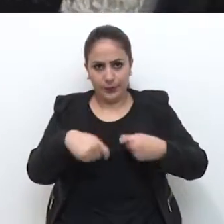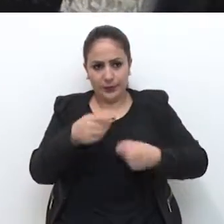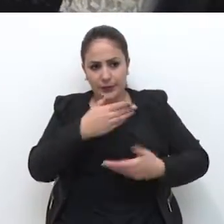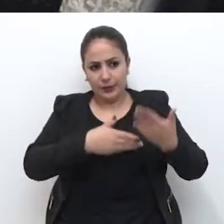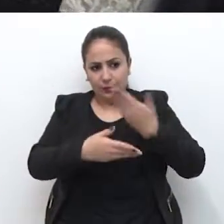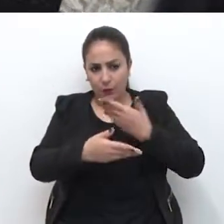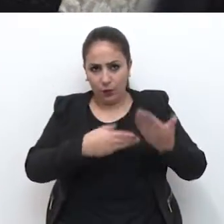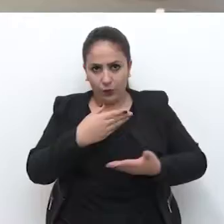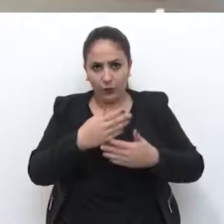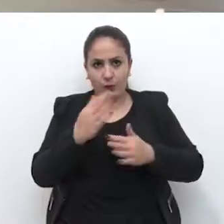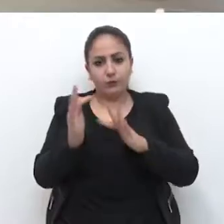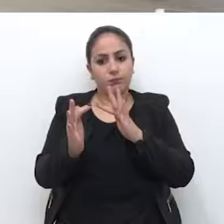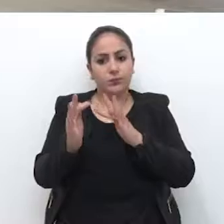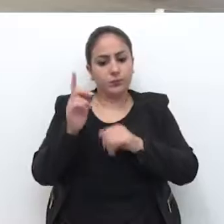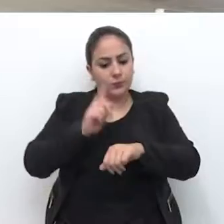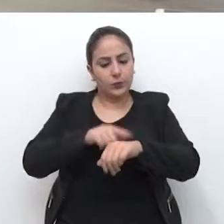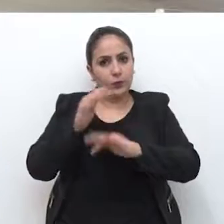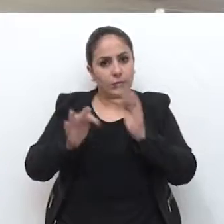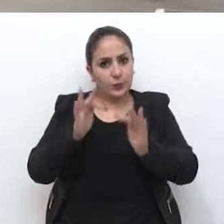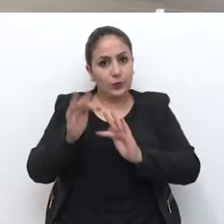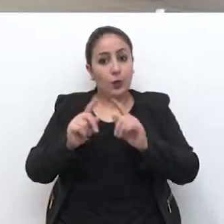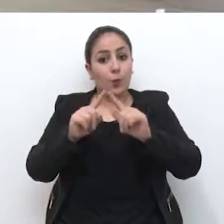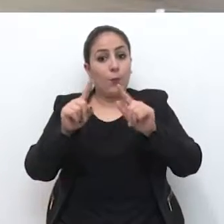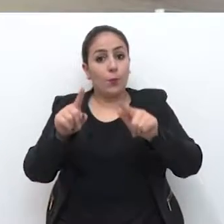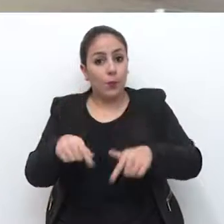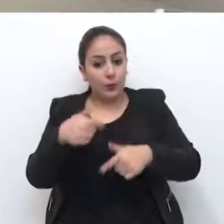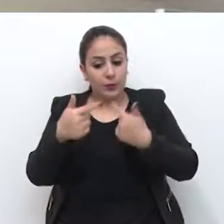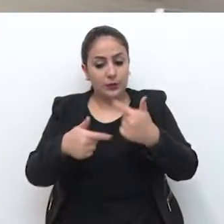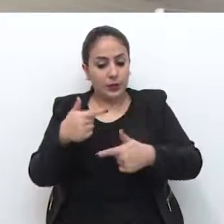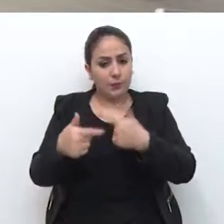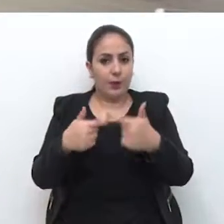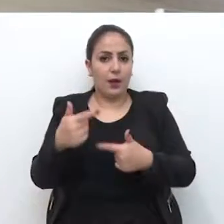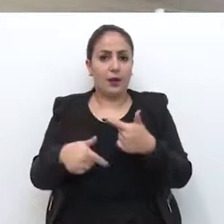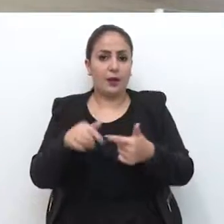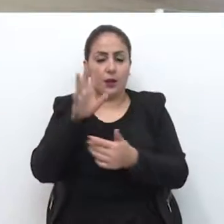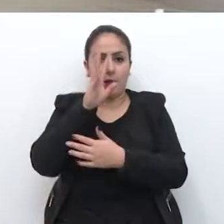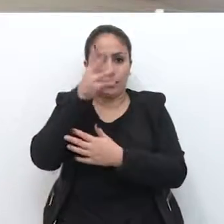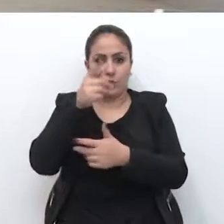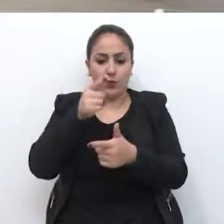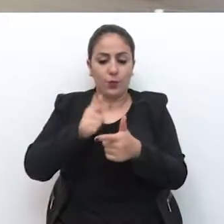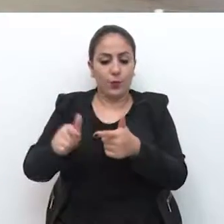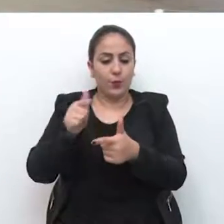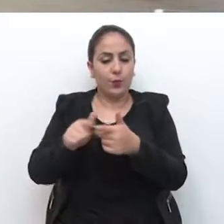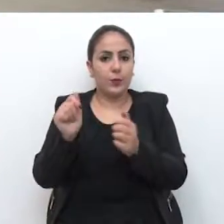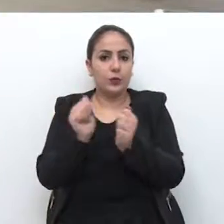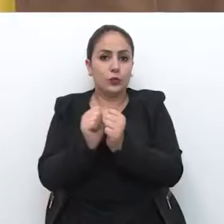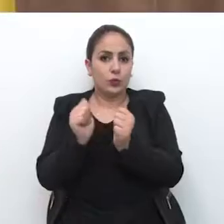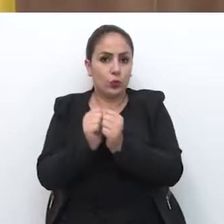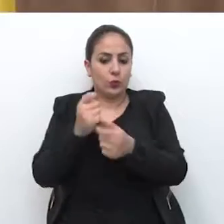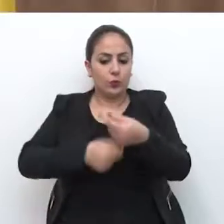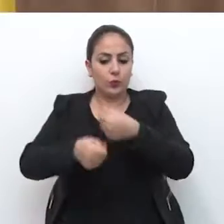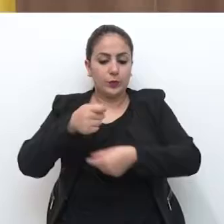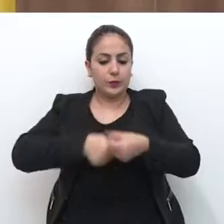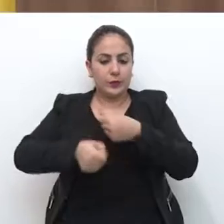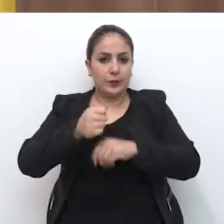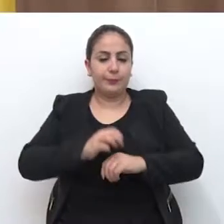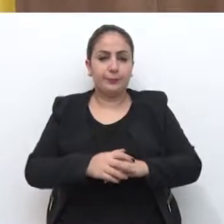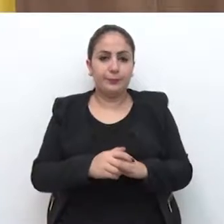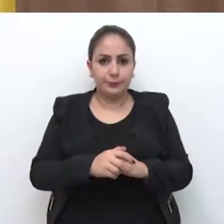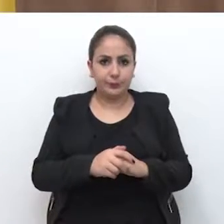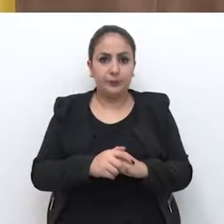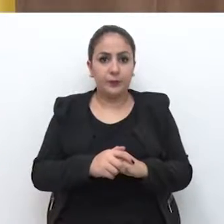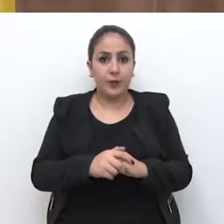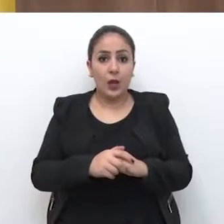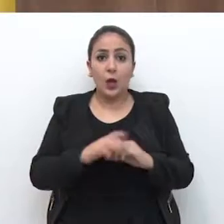funcionalismo público e, por isso, trabalha na resolução do conflito junto à administração. Toda a discussão que nós